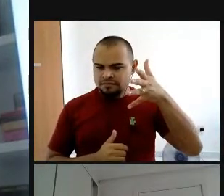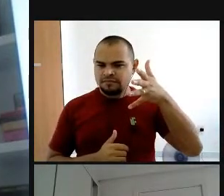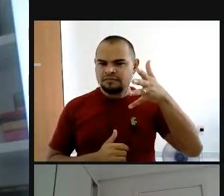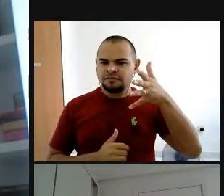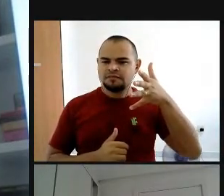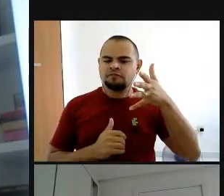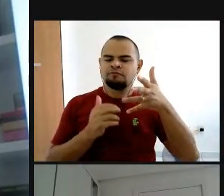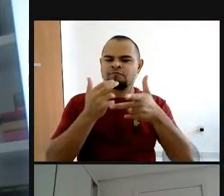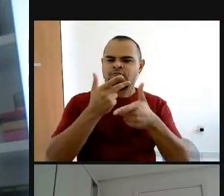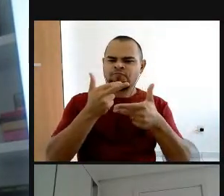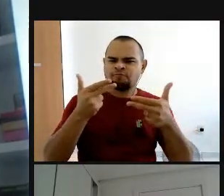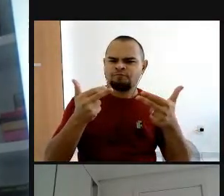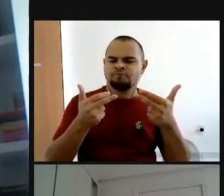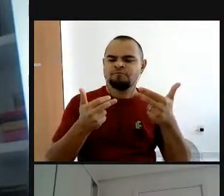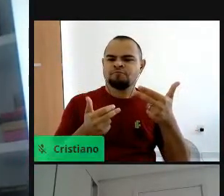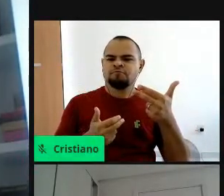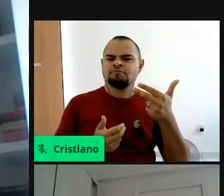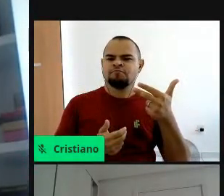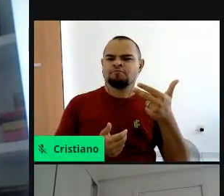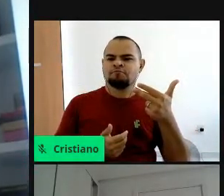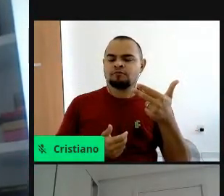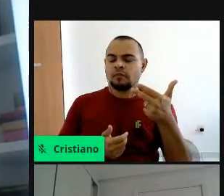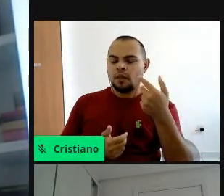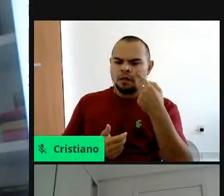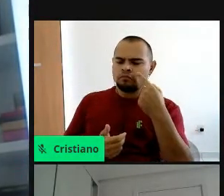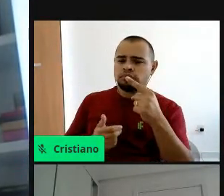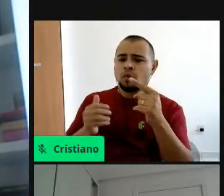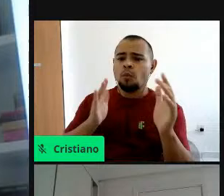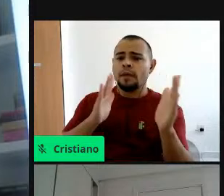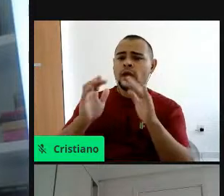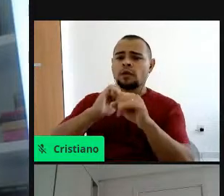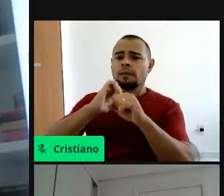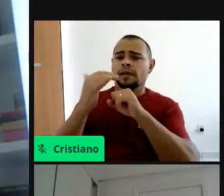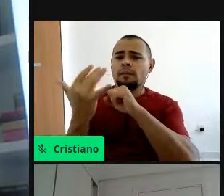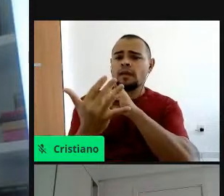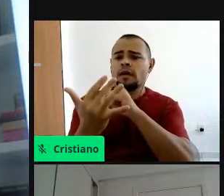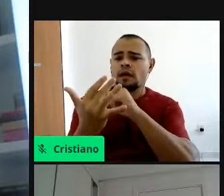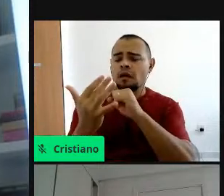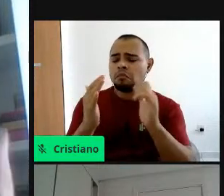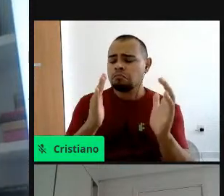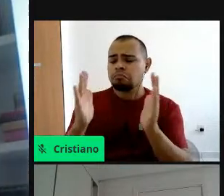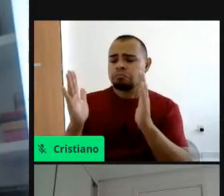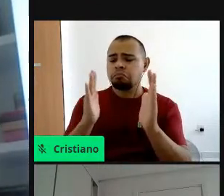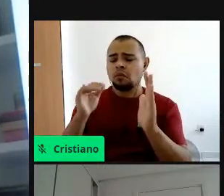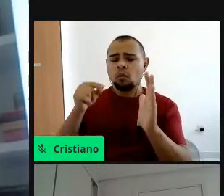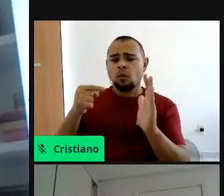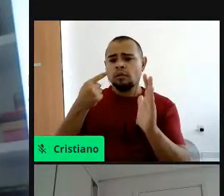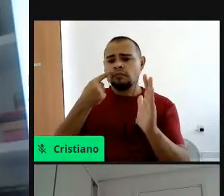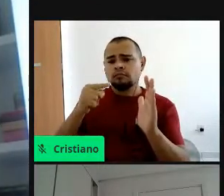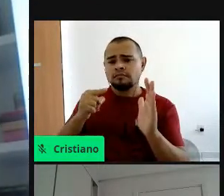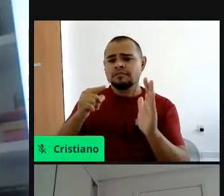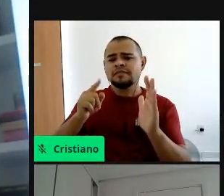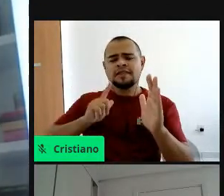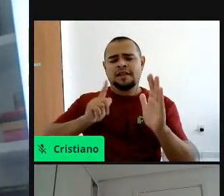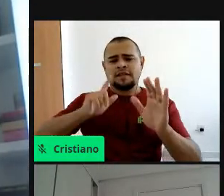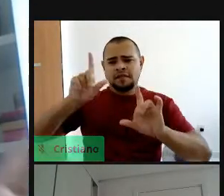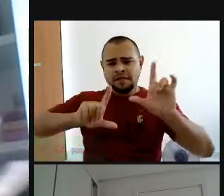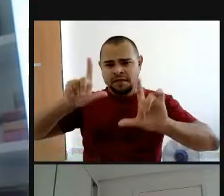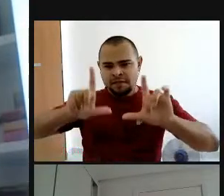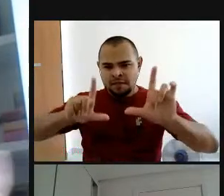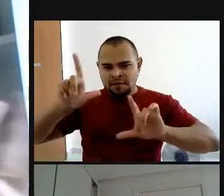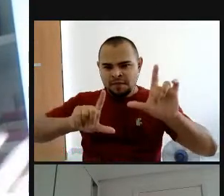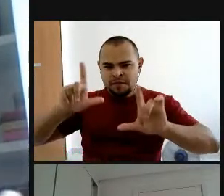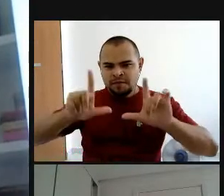bacanas, que a gente viu durante a pandemia, em relação ao meio ambiente, foi que deu na mídia, né, nos jornais, lá, os canais de